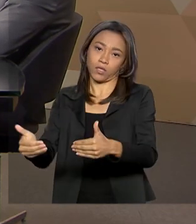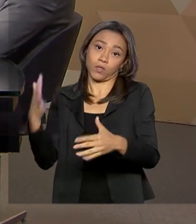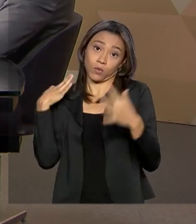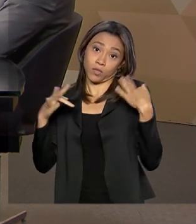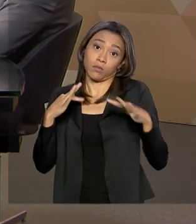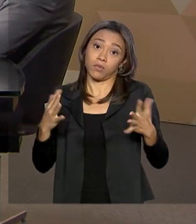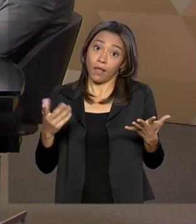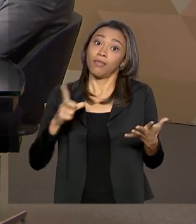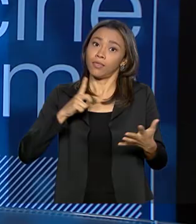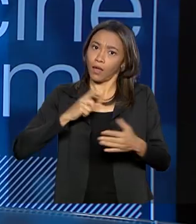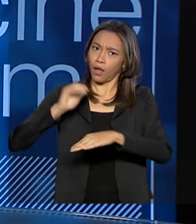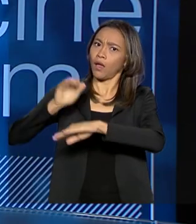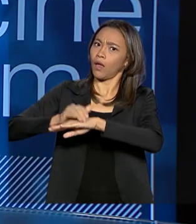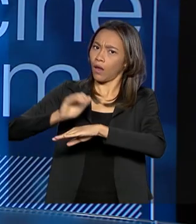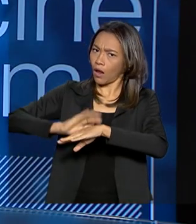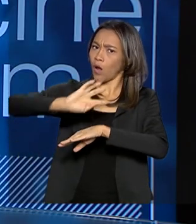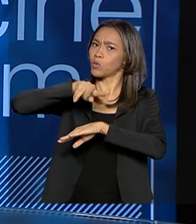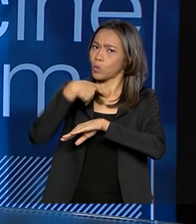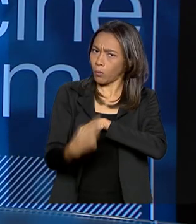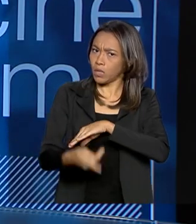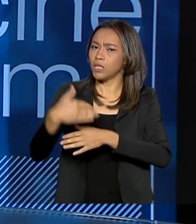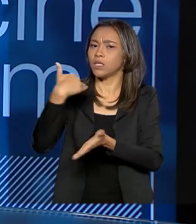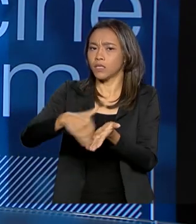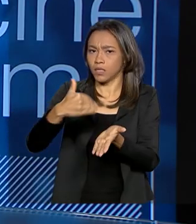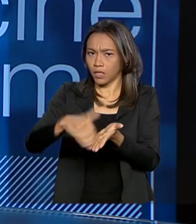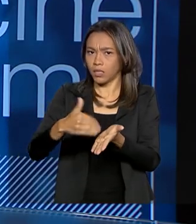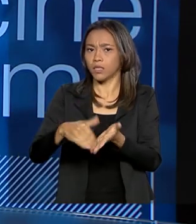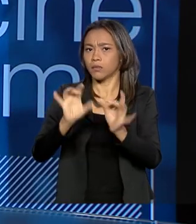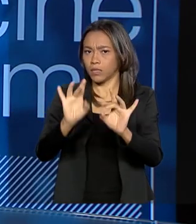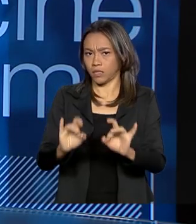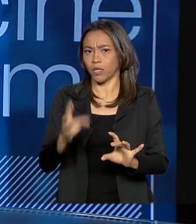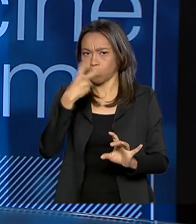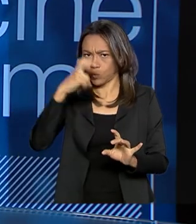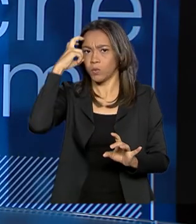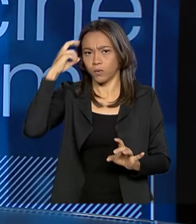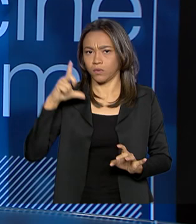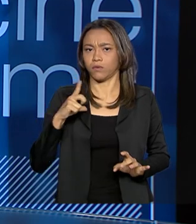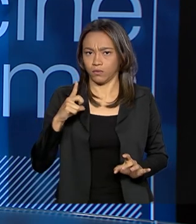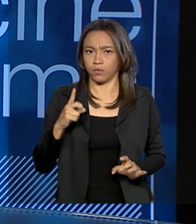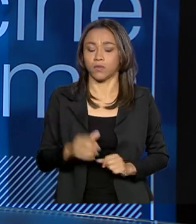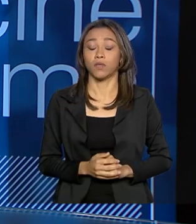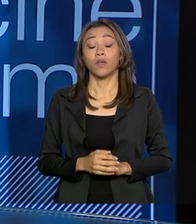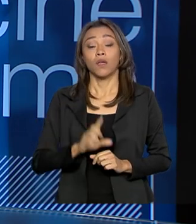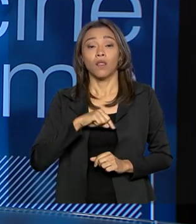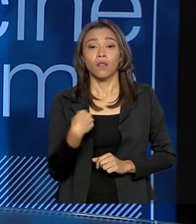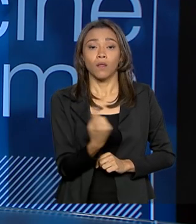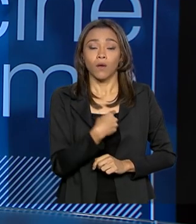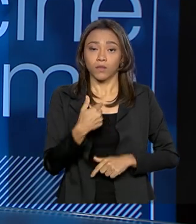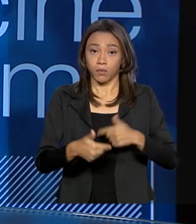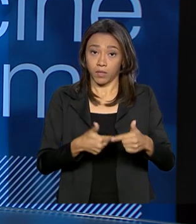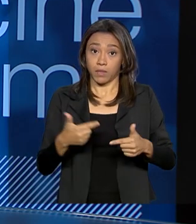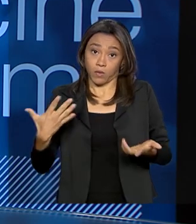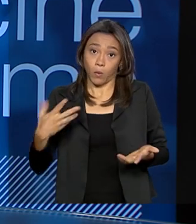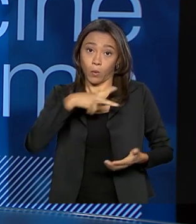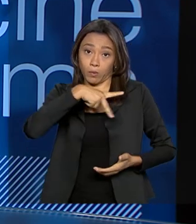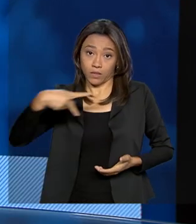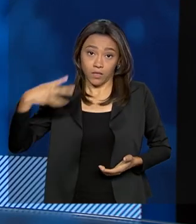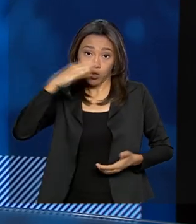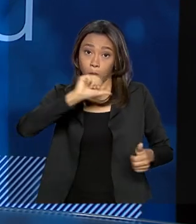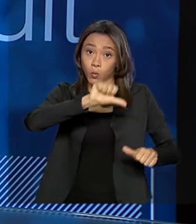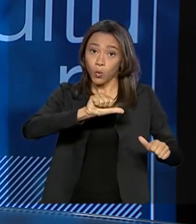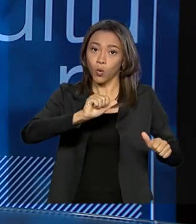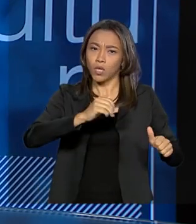uma autonomia muito grande da Secretaria Especial de Cultura. Quer dizer, nós trabalhamos... O presidente mudou o nome de